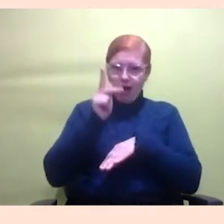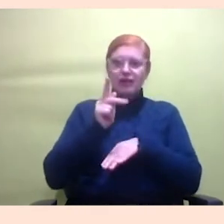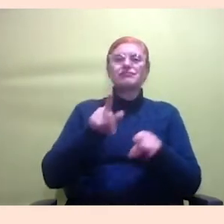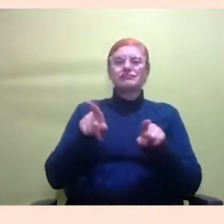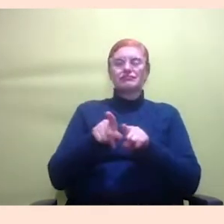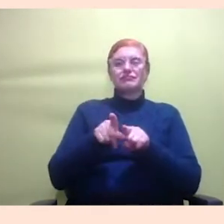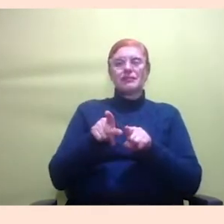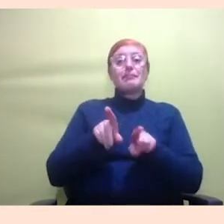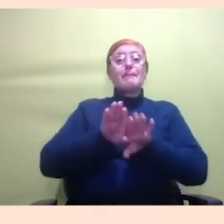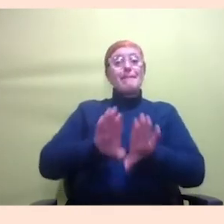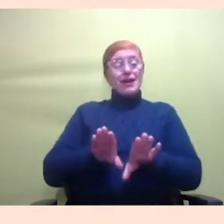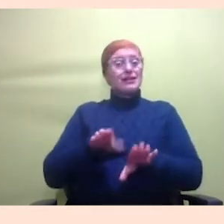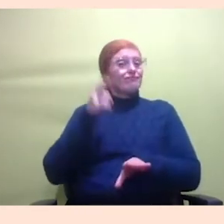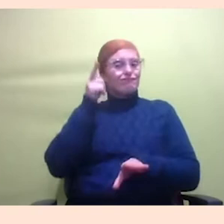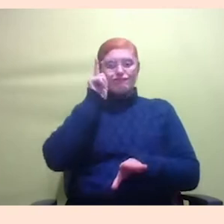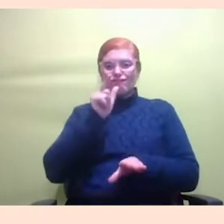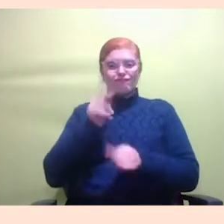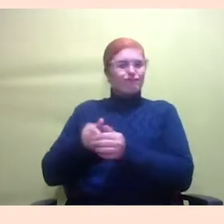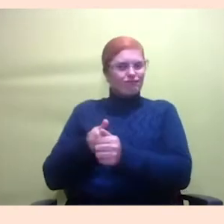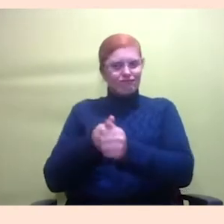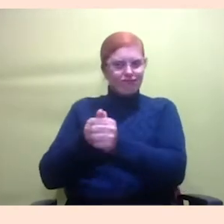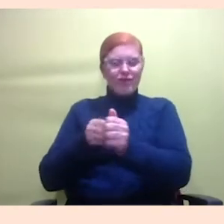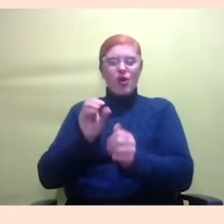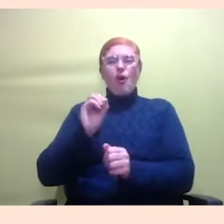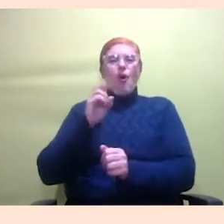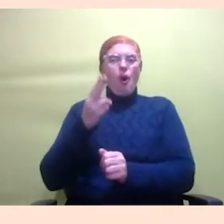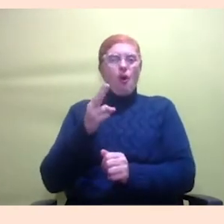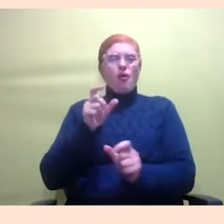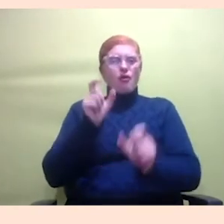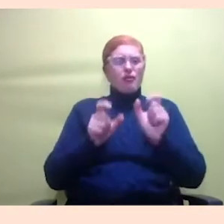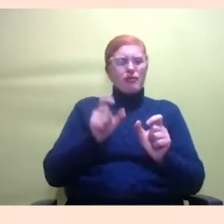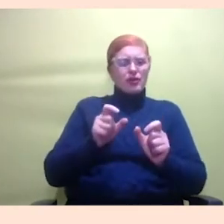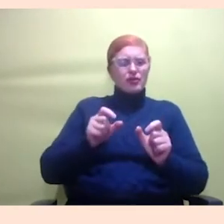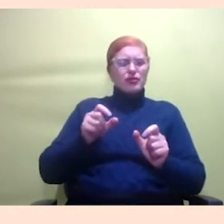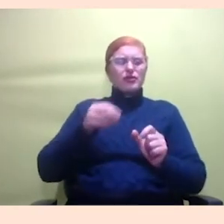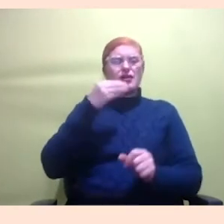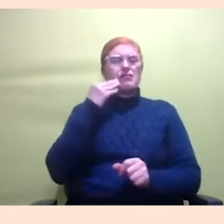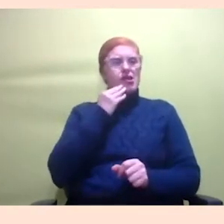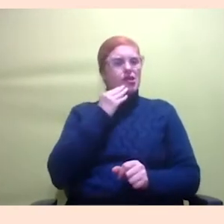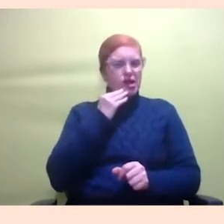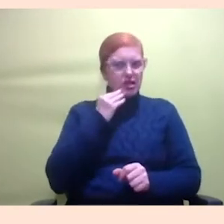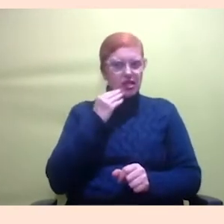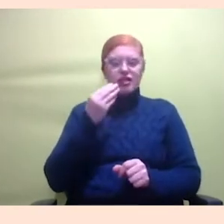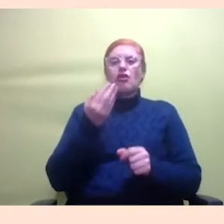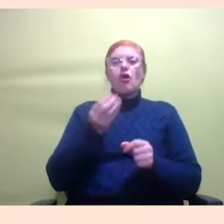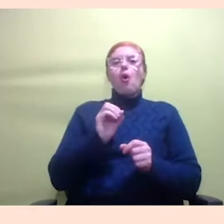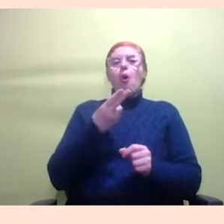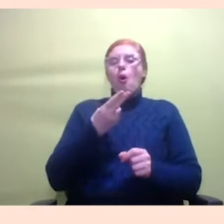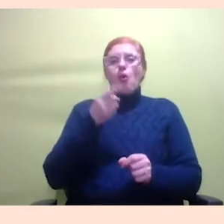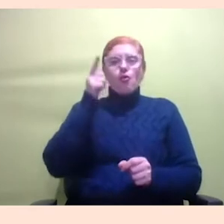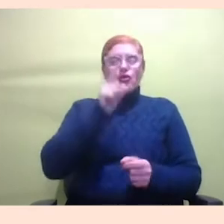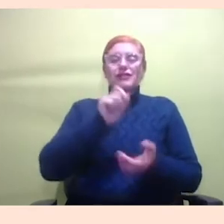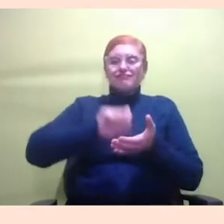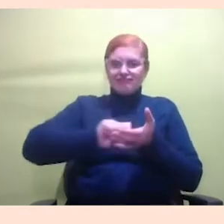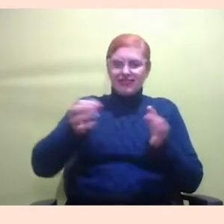ou recebem boicote ou não têm ainda o domínio da linguagem escrita acadêmica e é boicotado